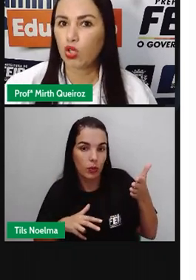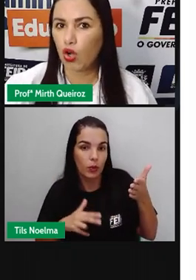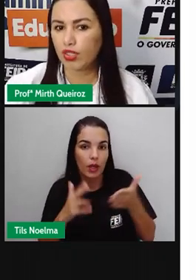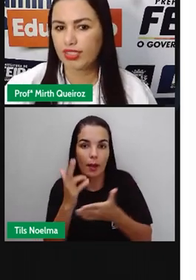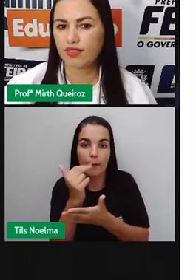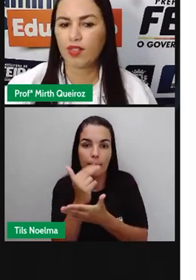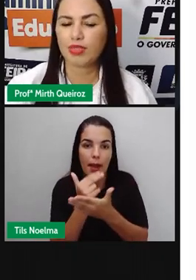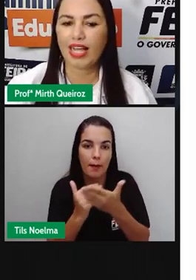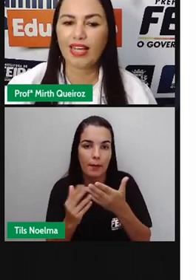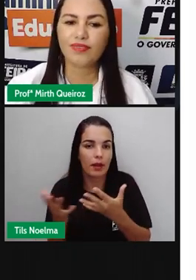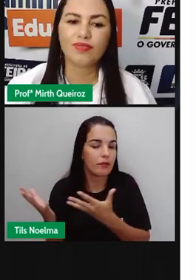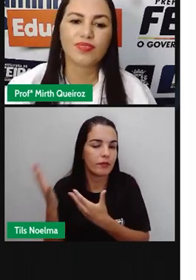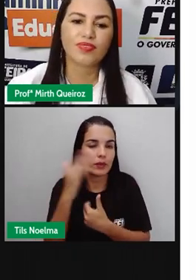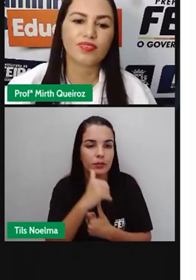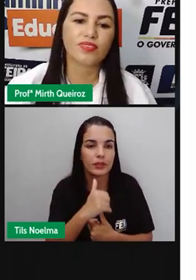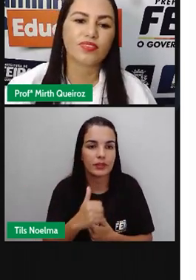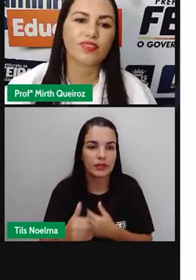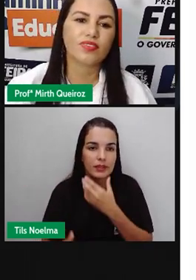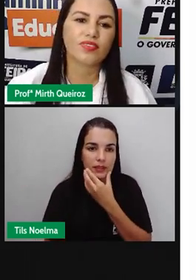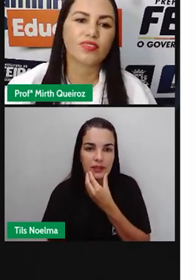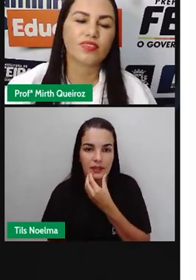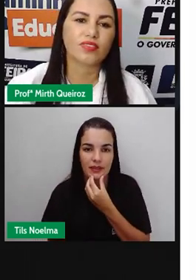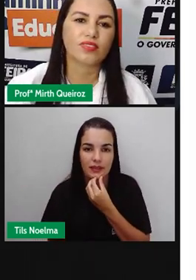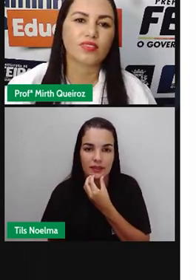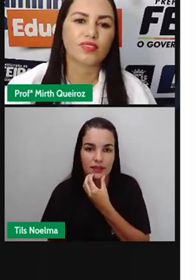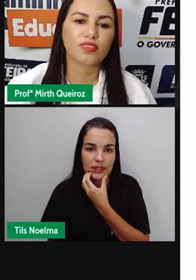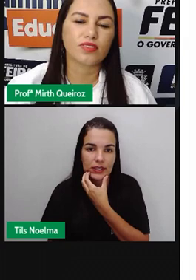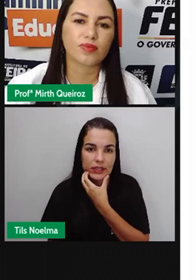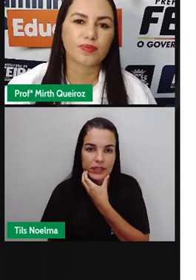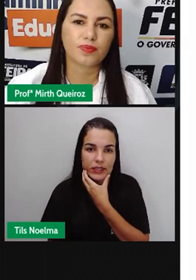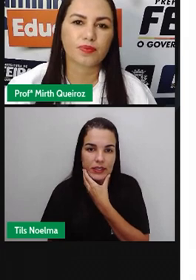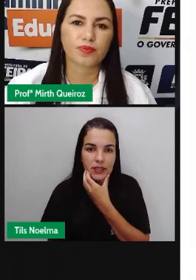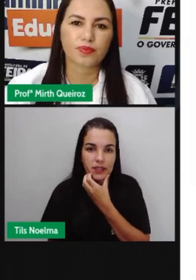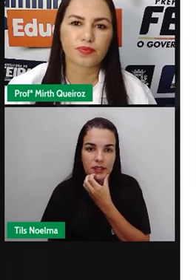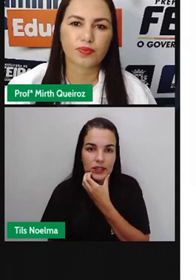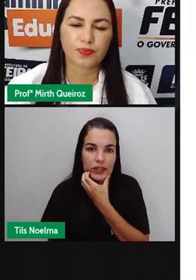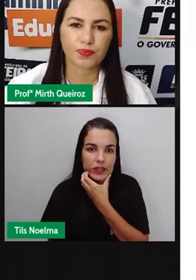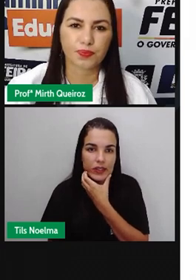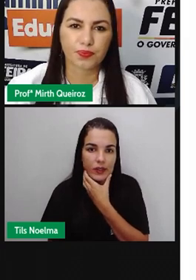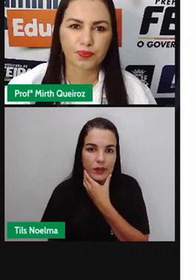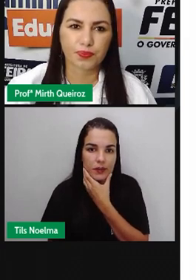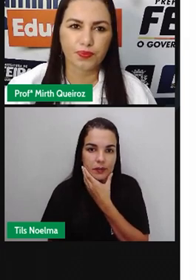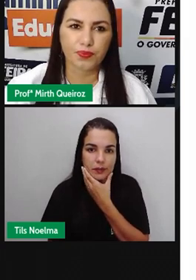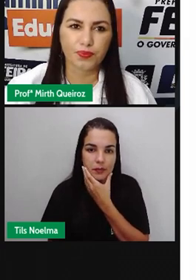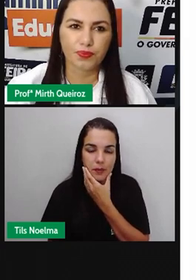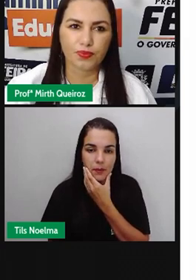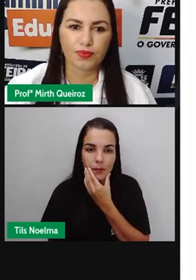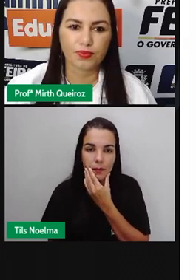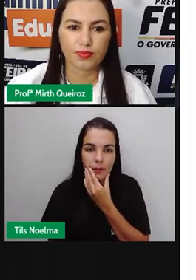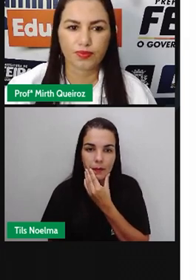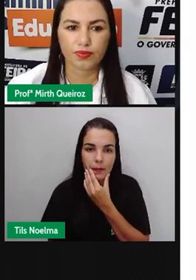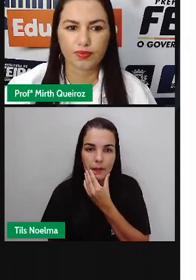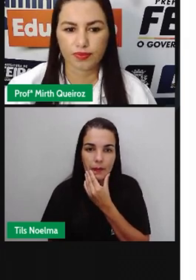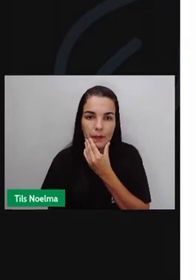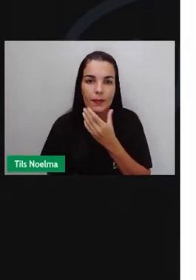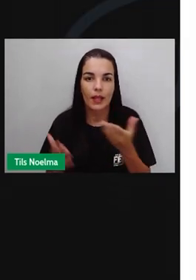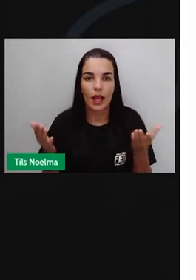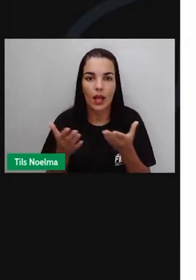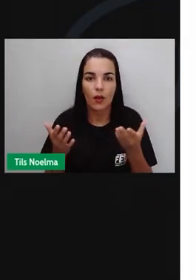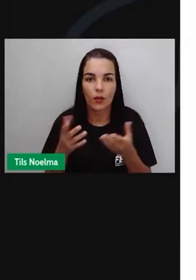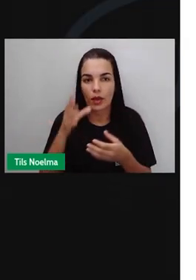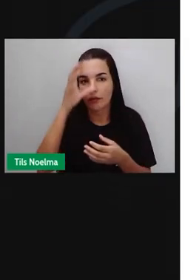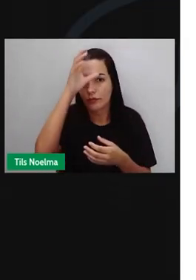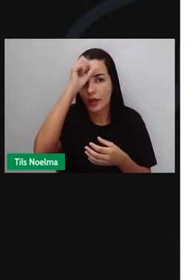Os crocs. Vamos lá? E aí, pessoal, tudo bem? Nessa aula, nós vamos aprender